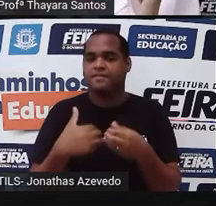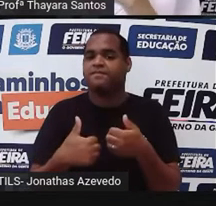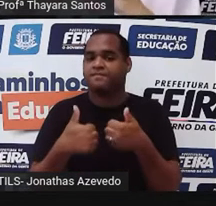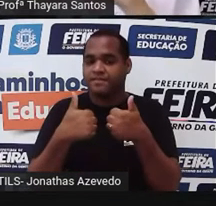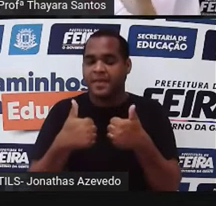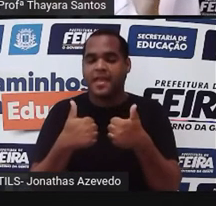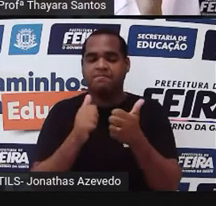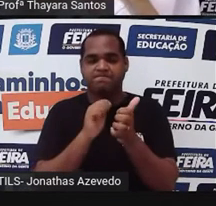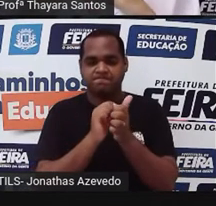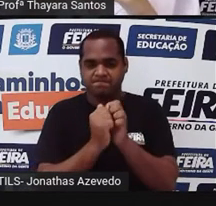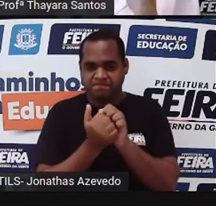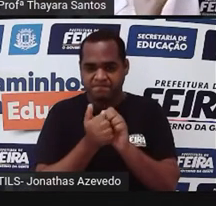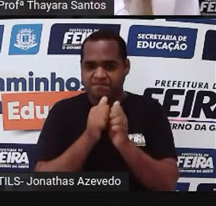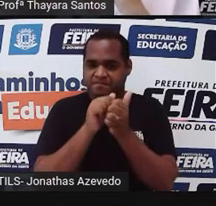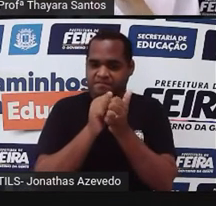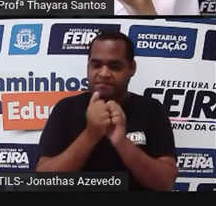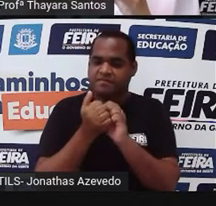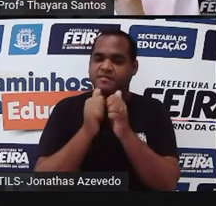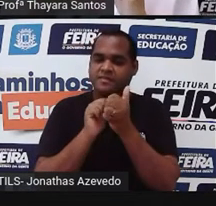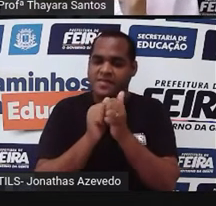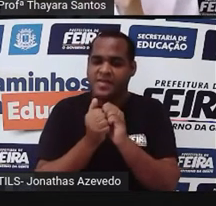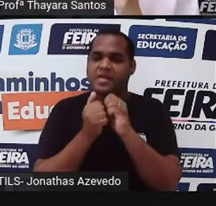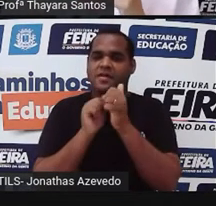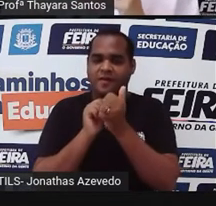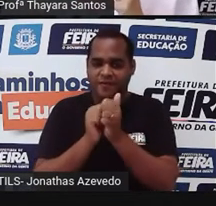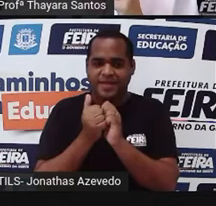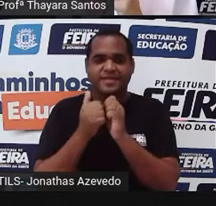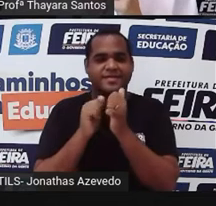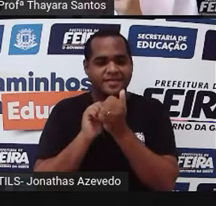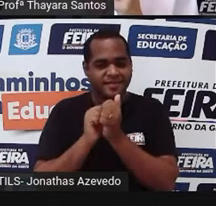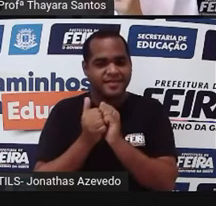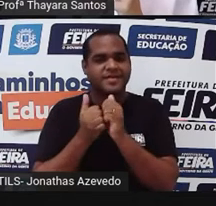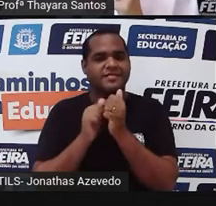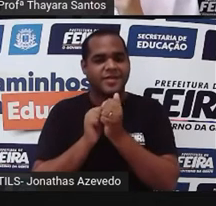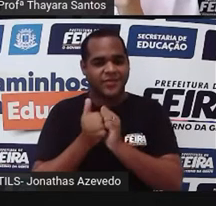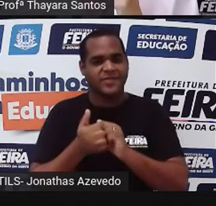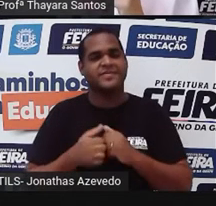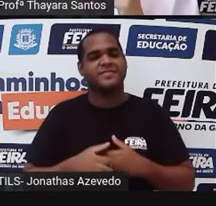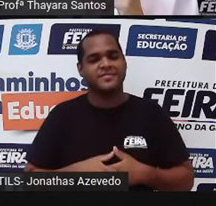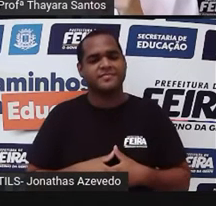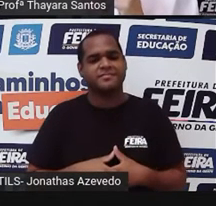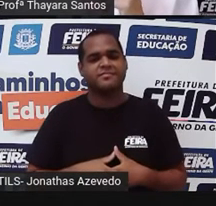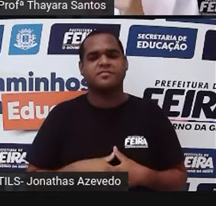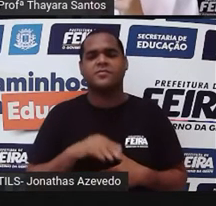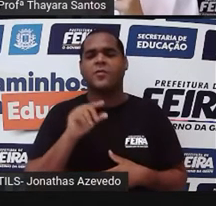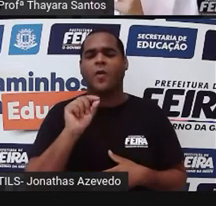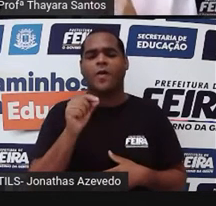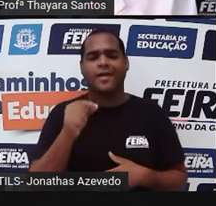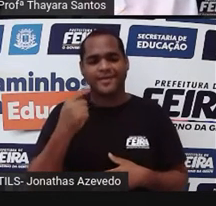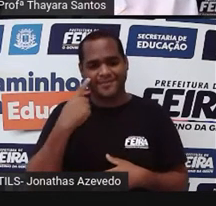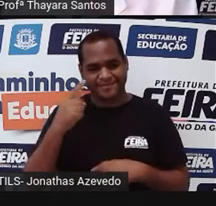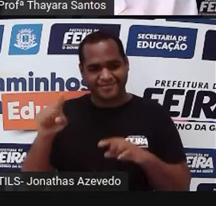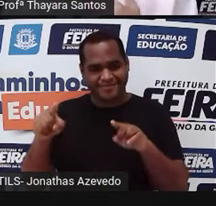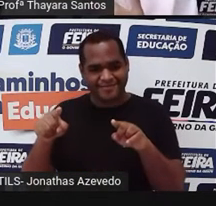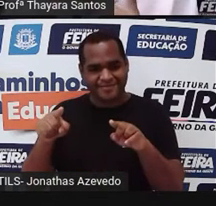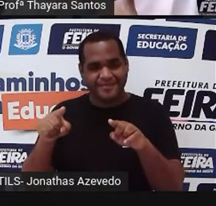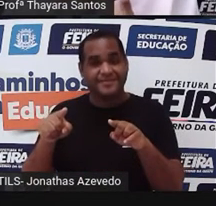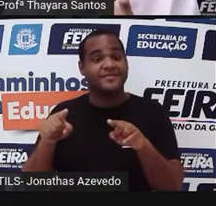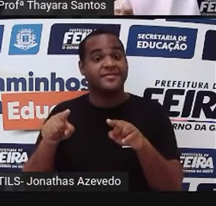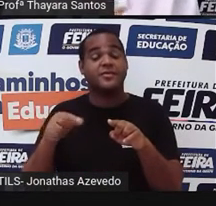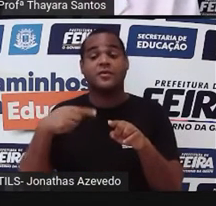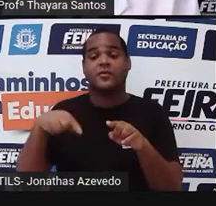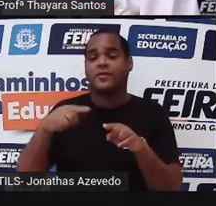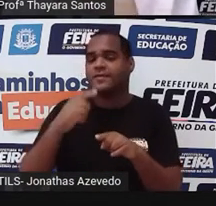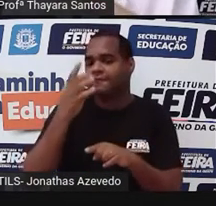dentes ficam lá triturando o alimento através do processo de mastigação. E por que a gente faz isso? A gente faz isso para